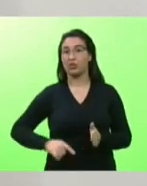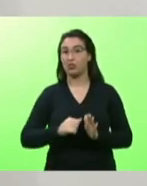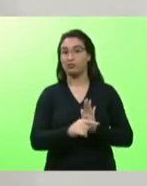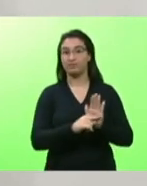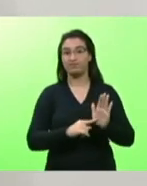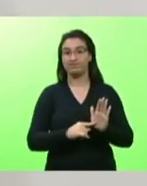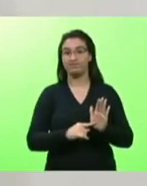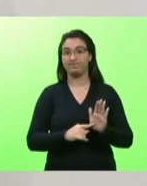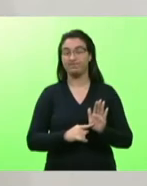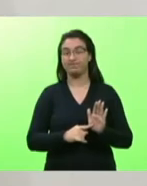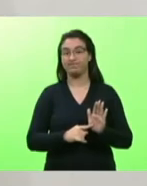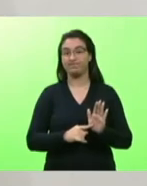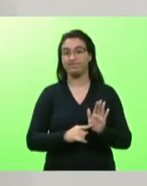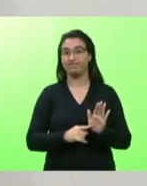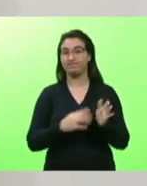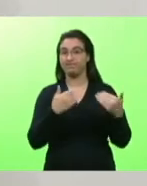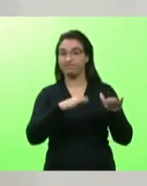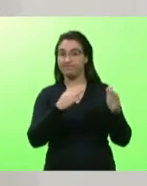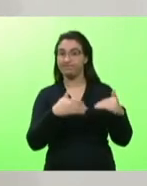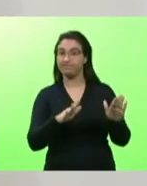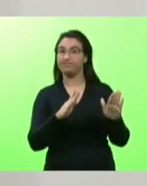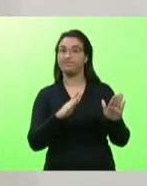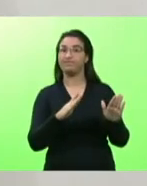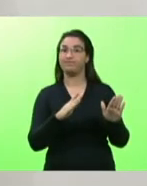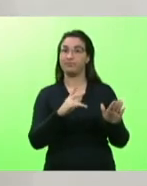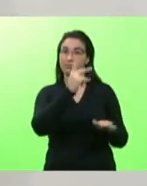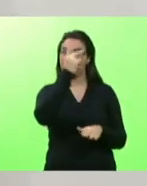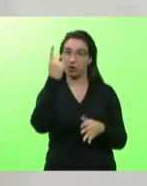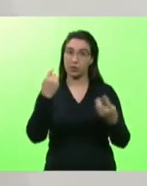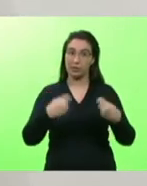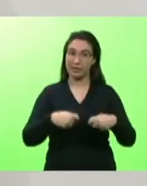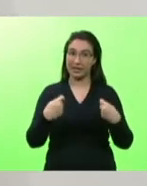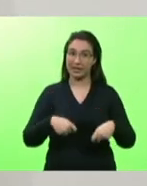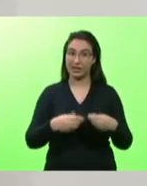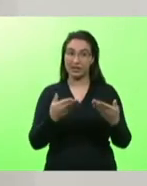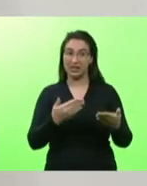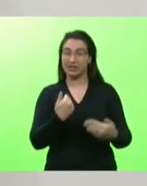para quem precisa de uma mão amiga não o empurrão